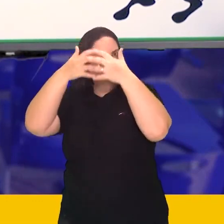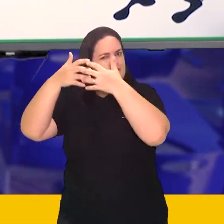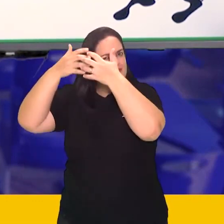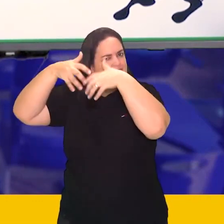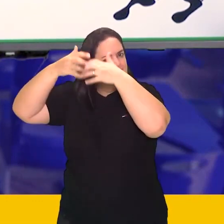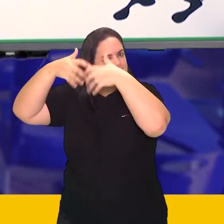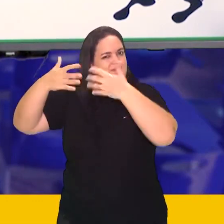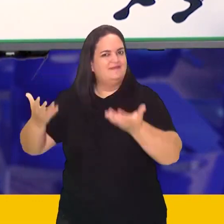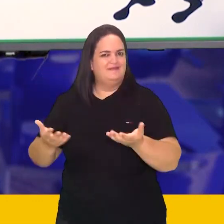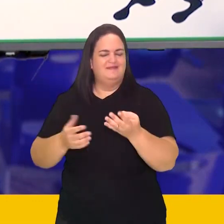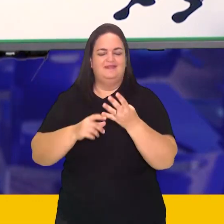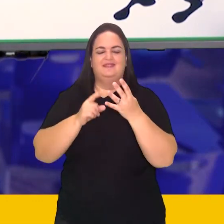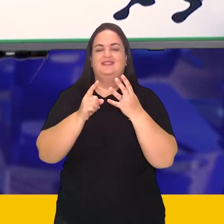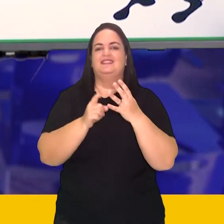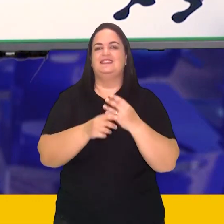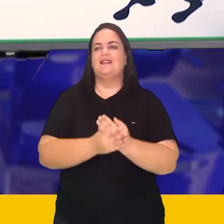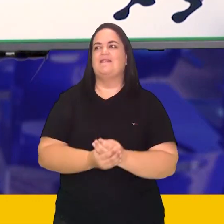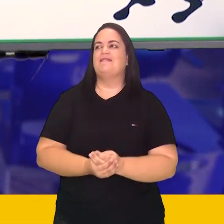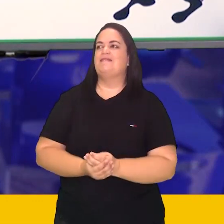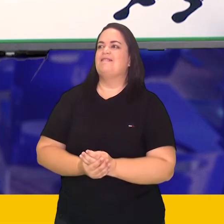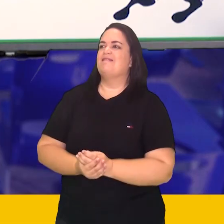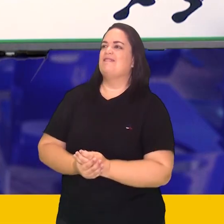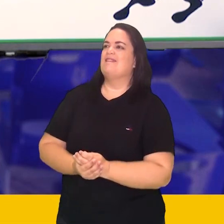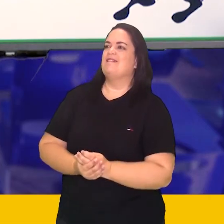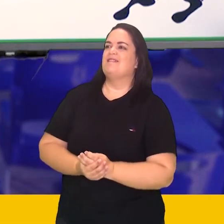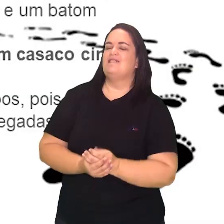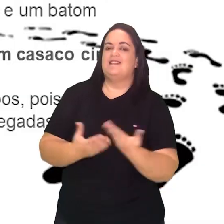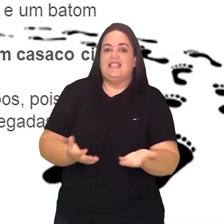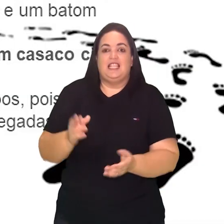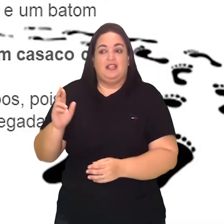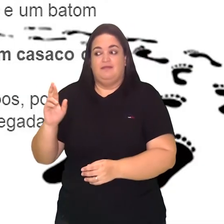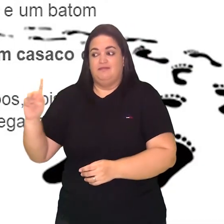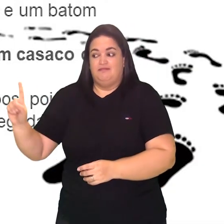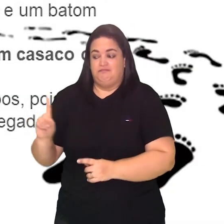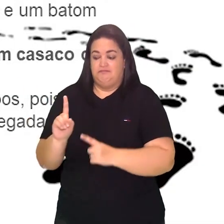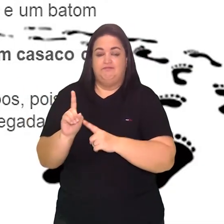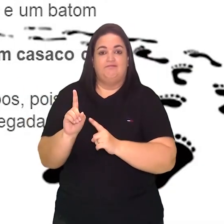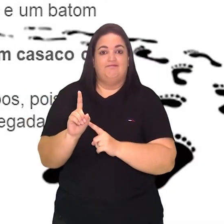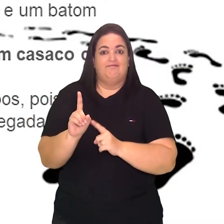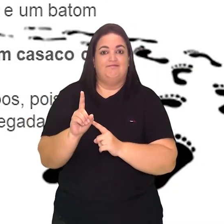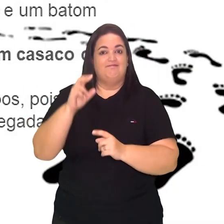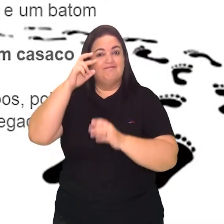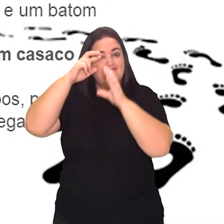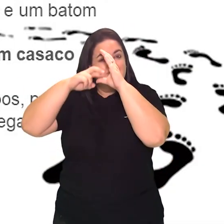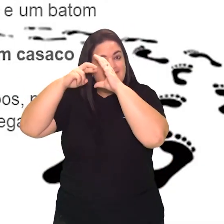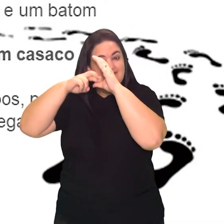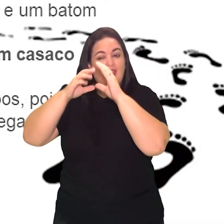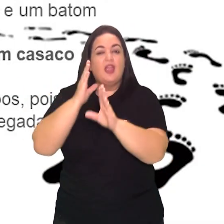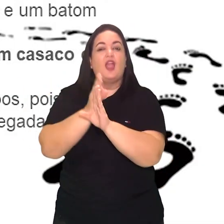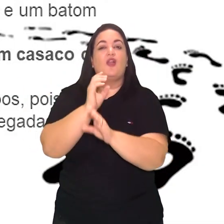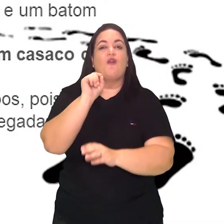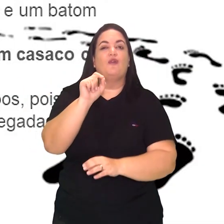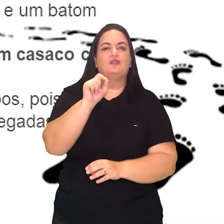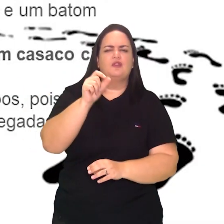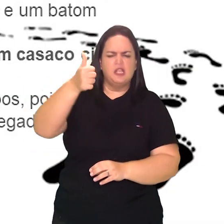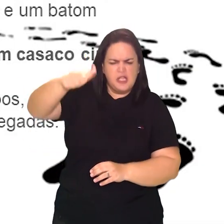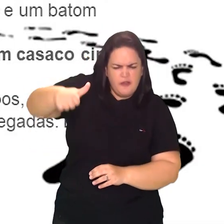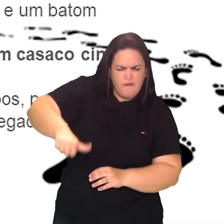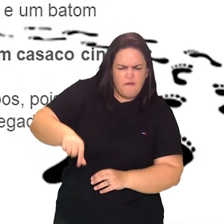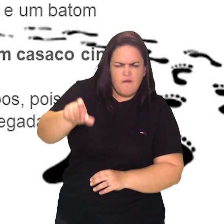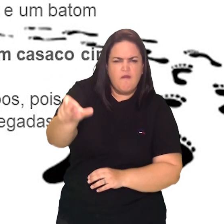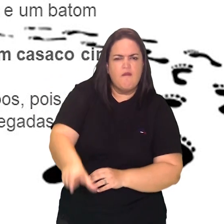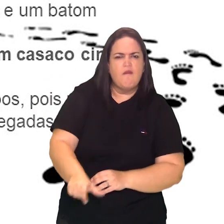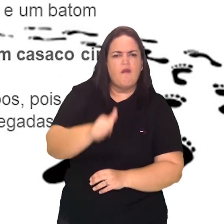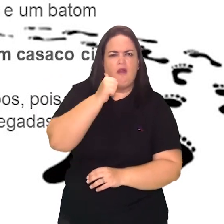para resolver. O que o detetive, ao examinar o cadáver, encontra? Ele encontra